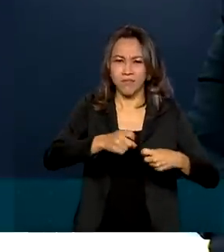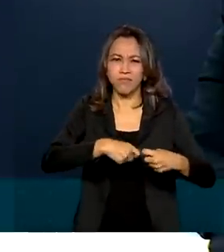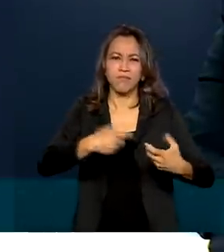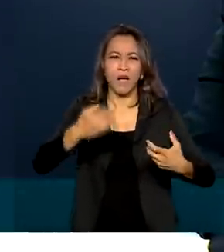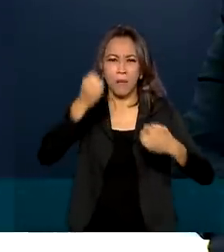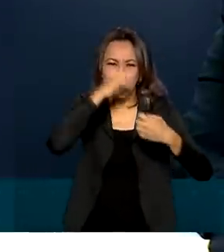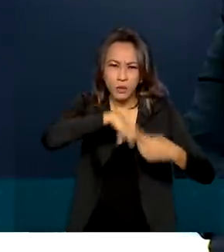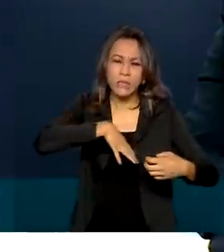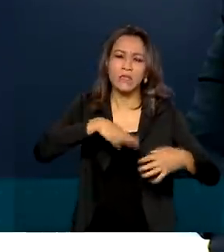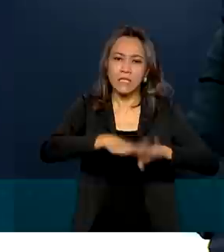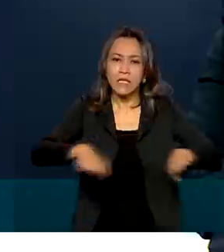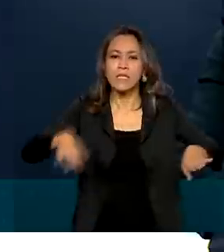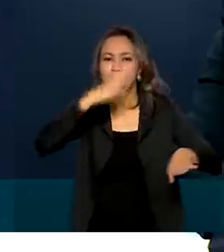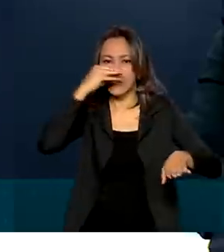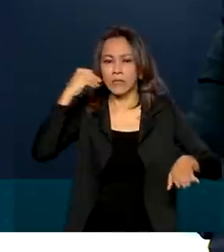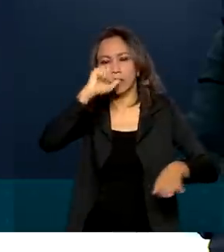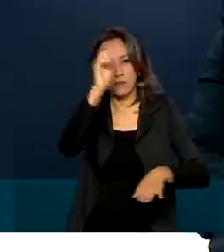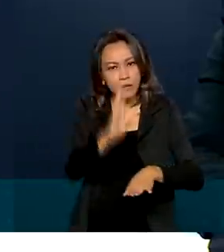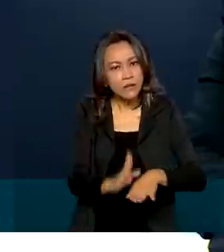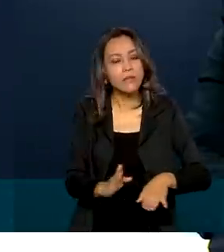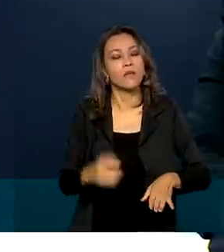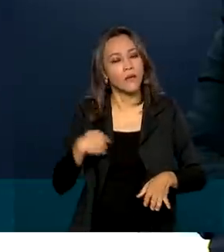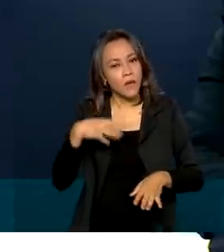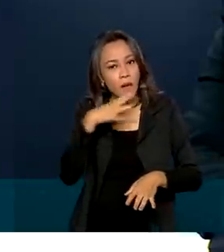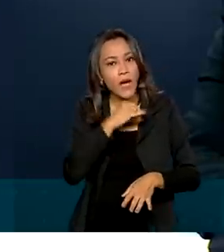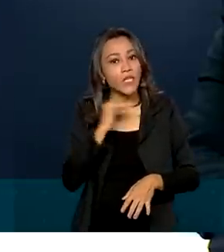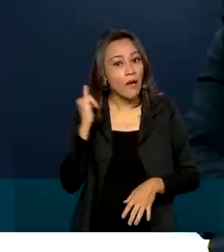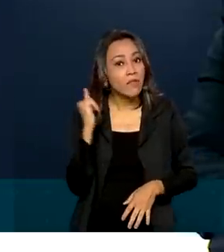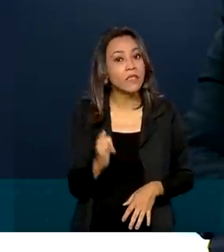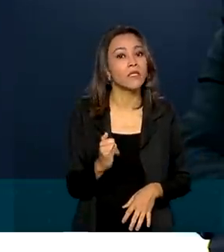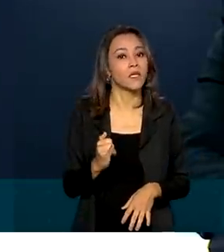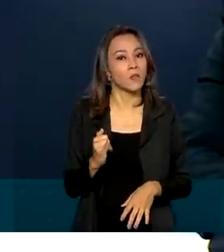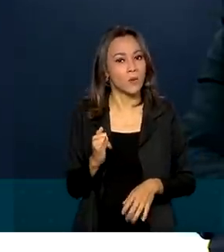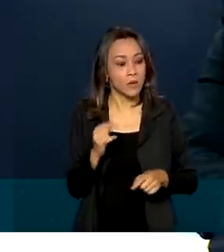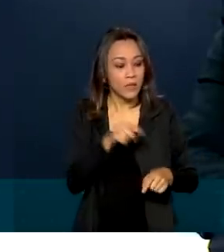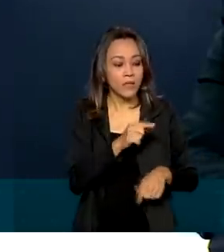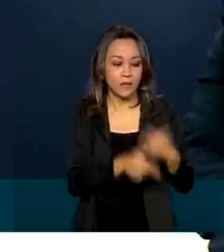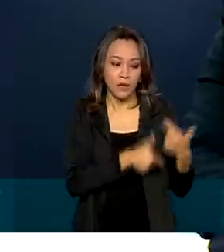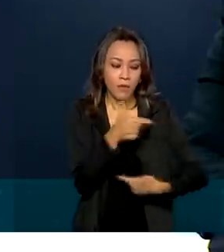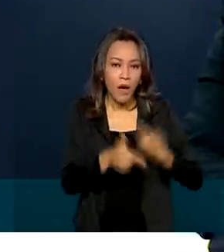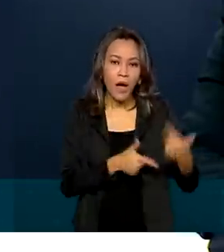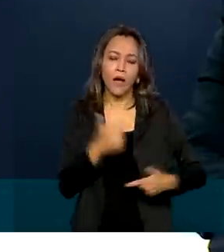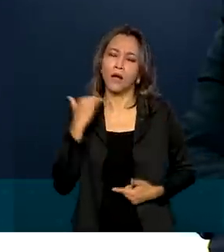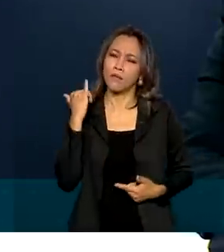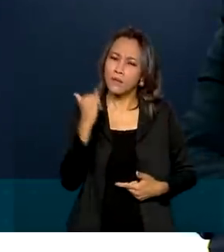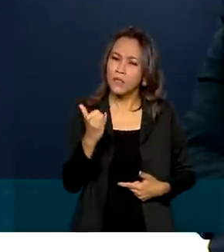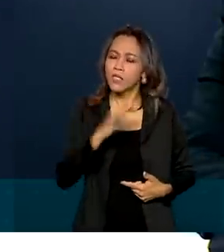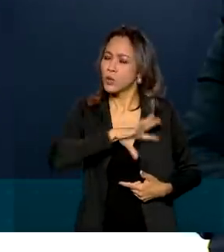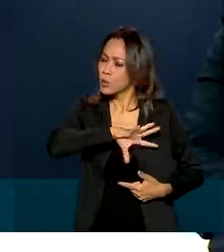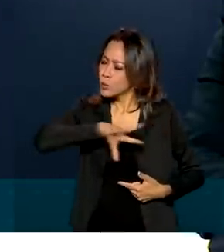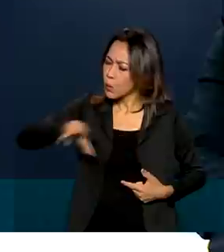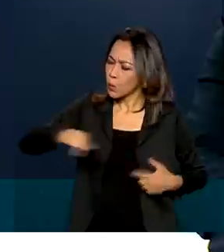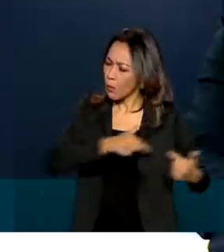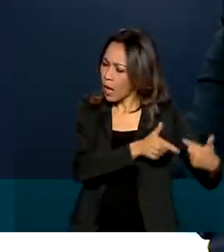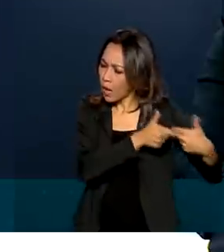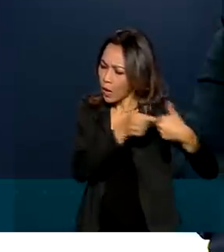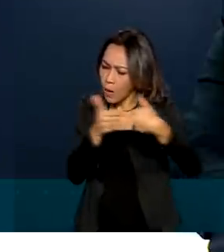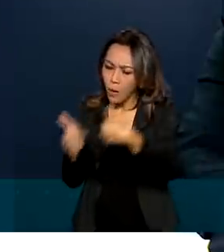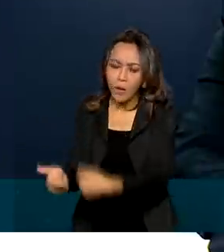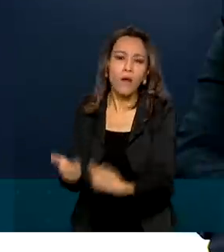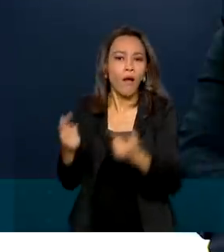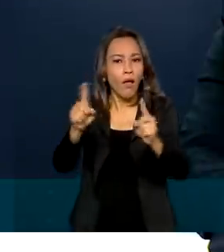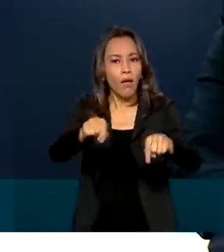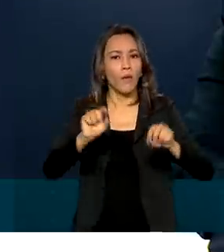crianças e adolescentes no Brasil. Acho que o recado que fica dessa operação e de todo esse trabalho é exatamente